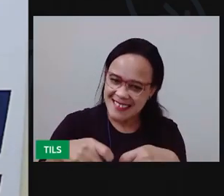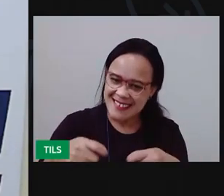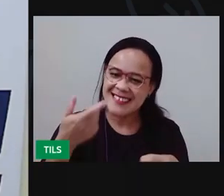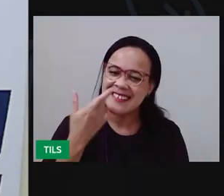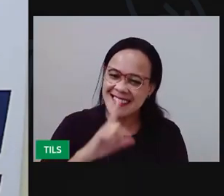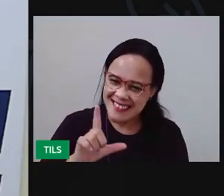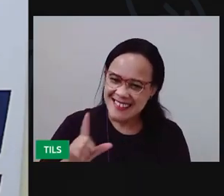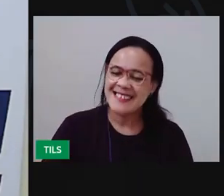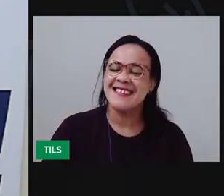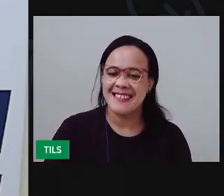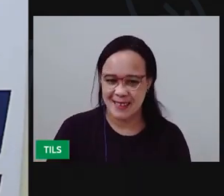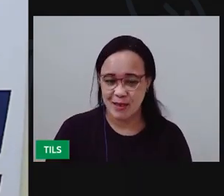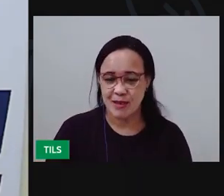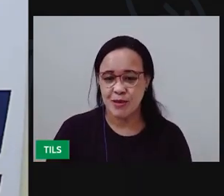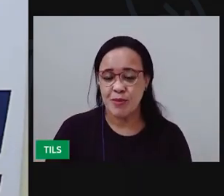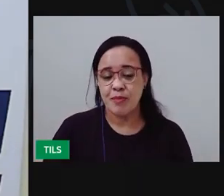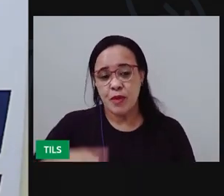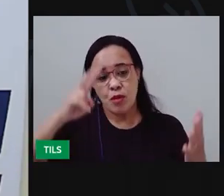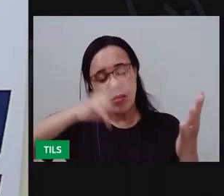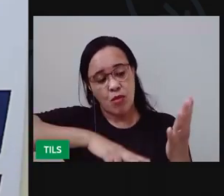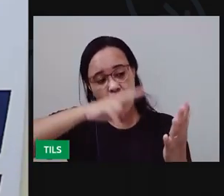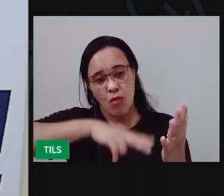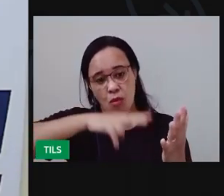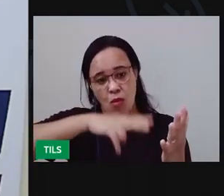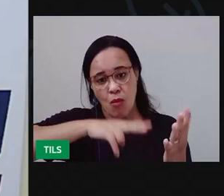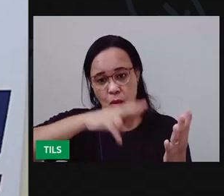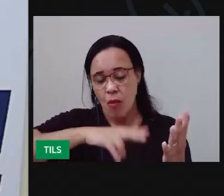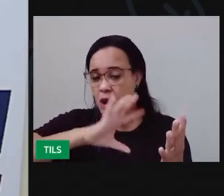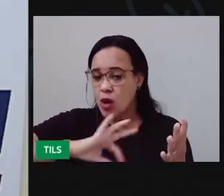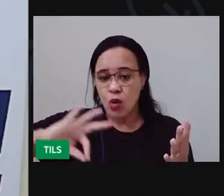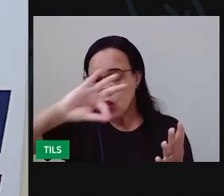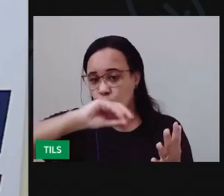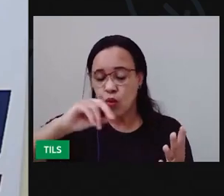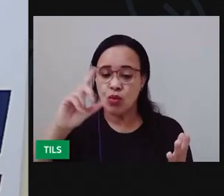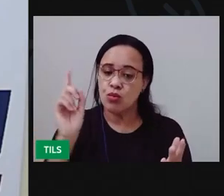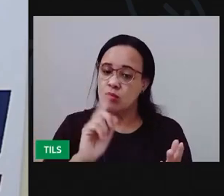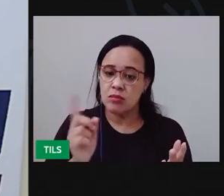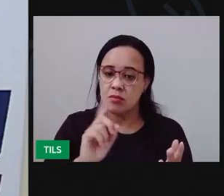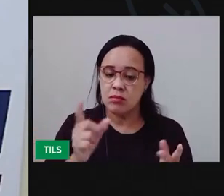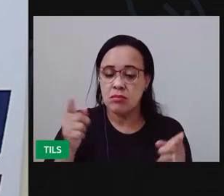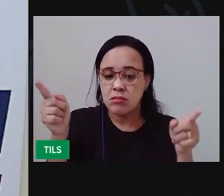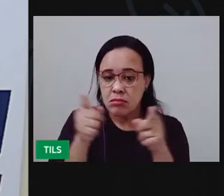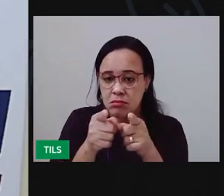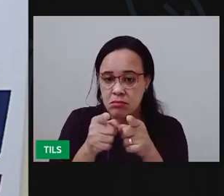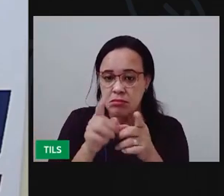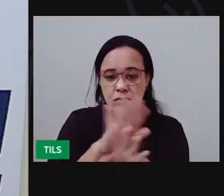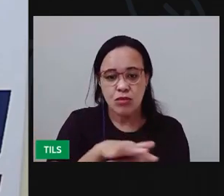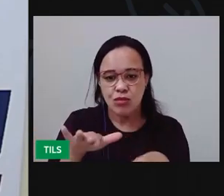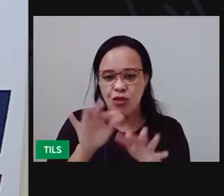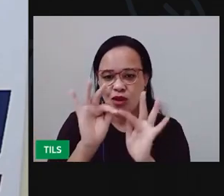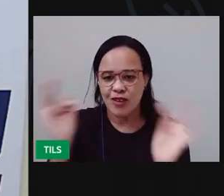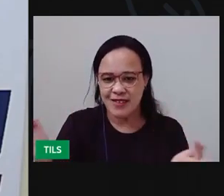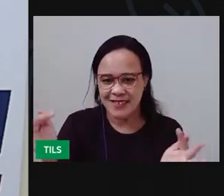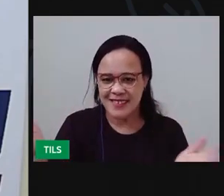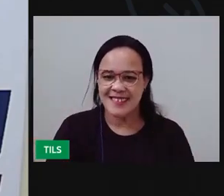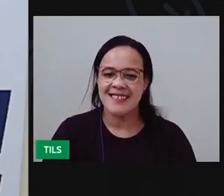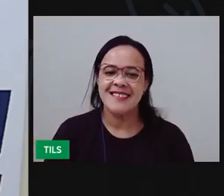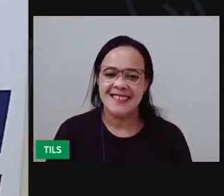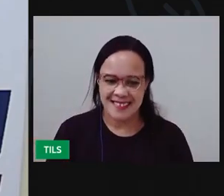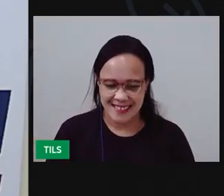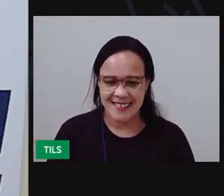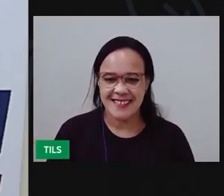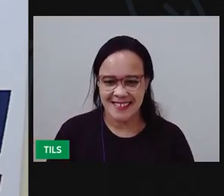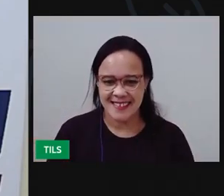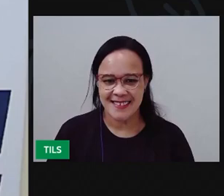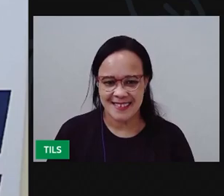Eu não vou ler, crianças, o cordel inteiro, tá? Eu só vou ler uma parte. Ele é uma...